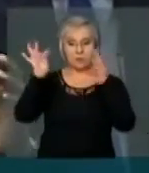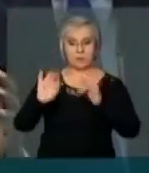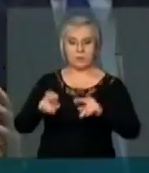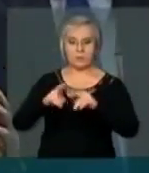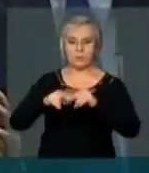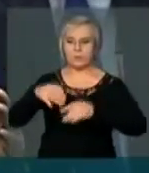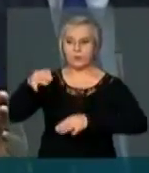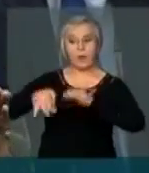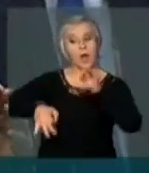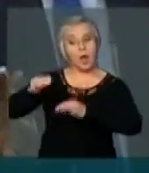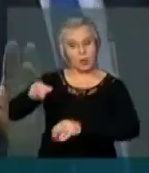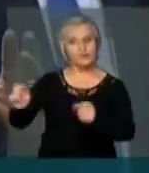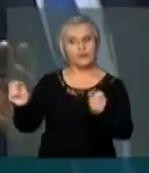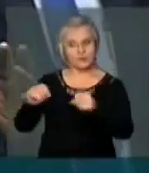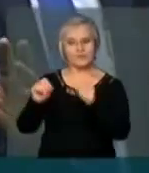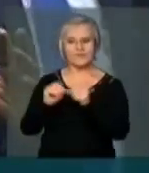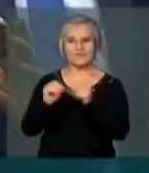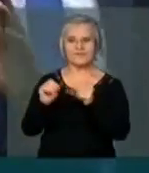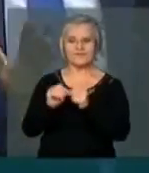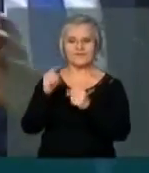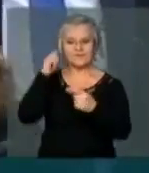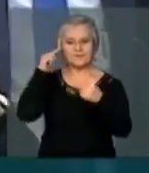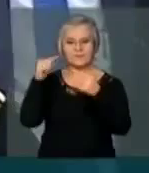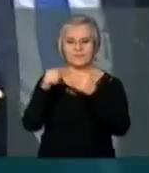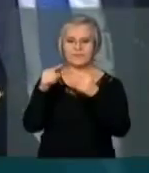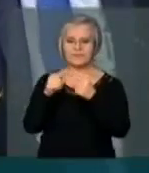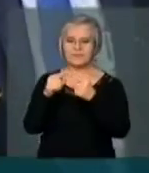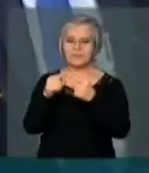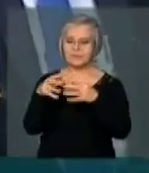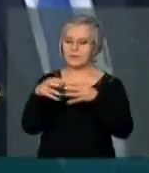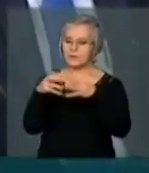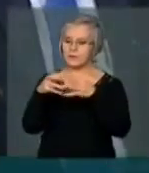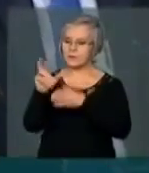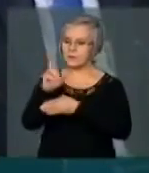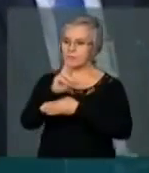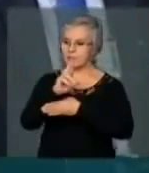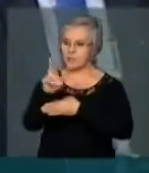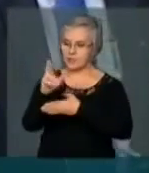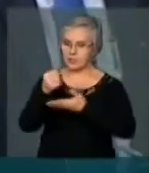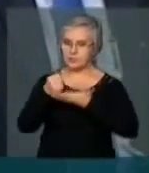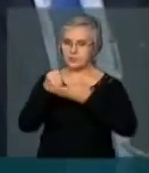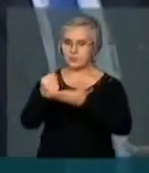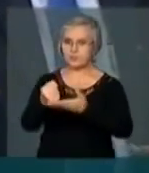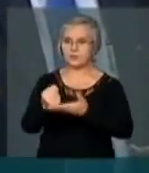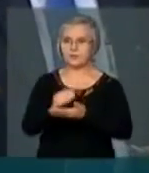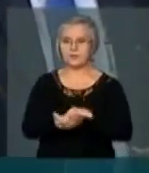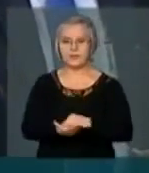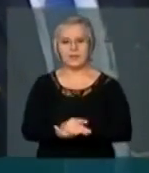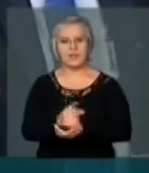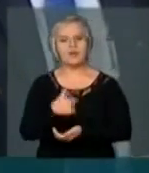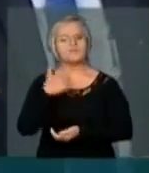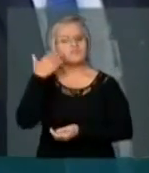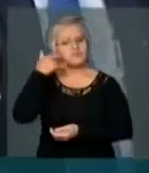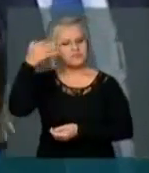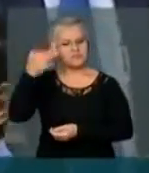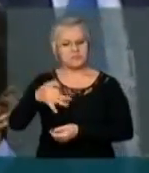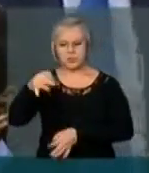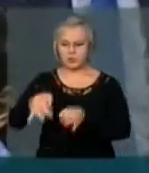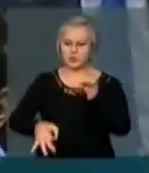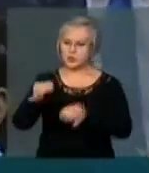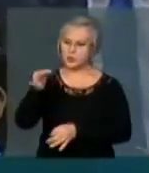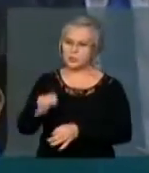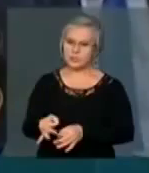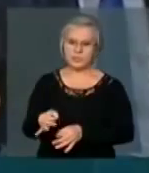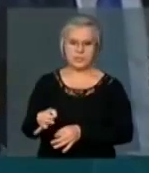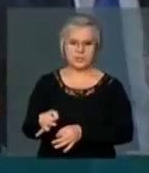justiça feita com relação à rede solidariedade, sustentabilidade. Eu acho que houve injustiça quando